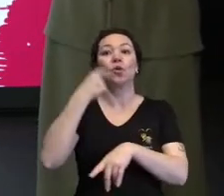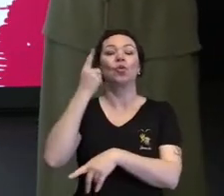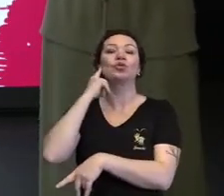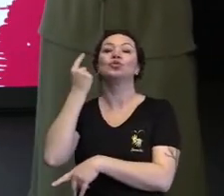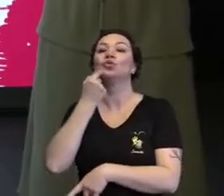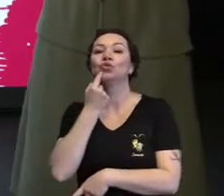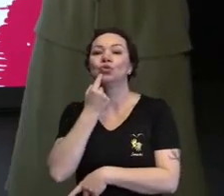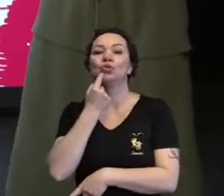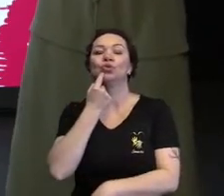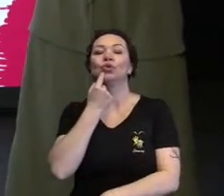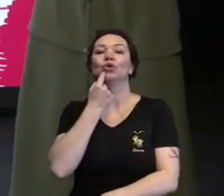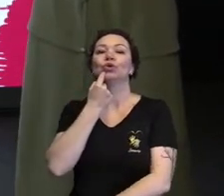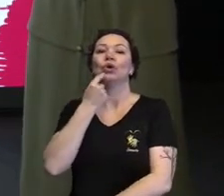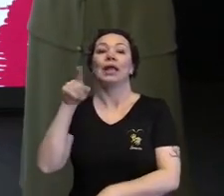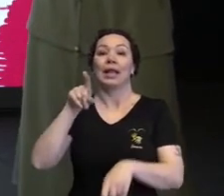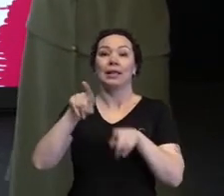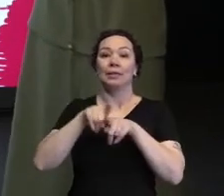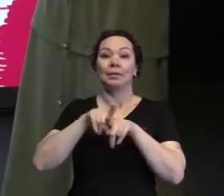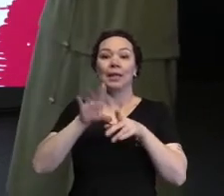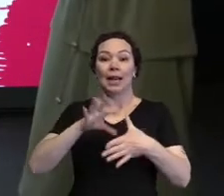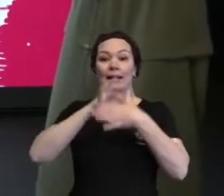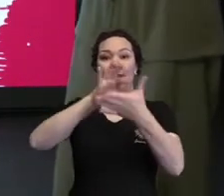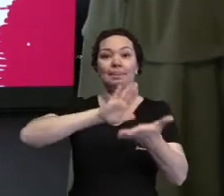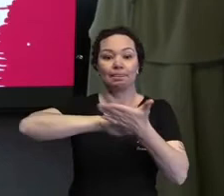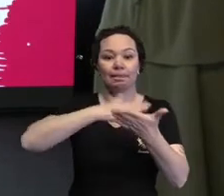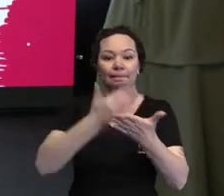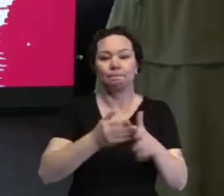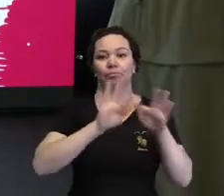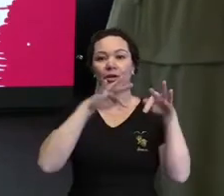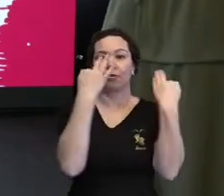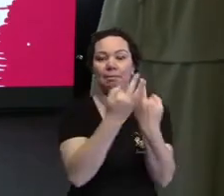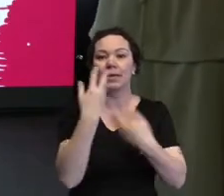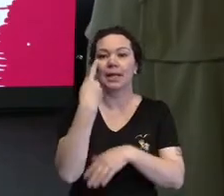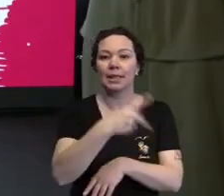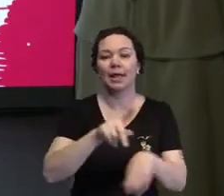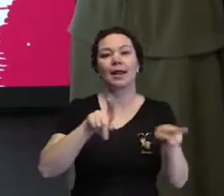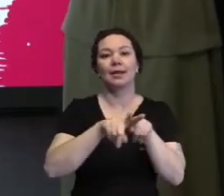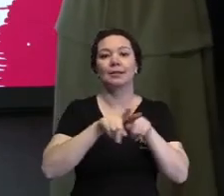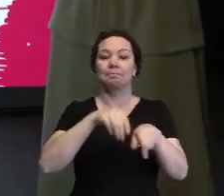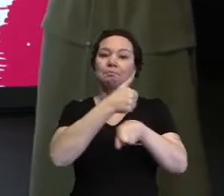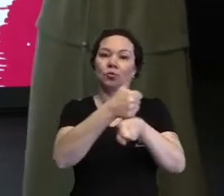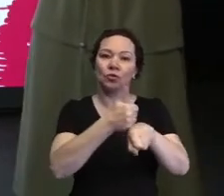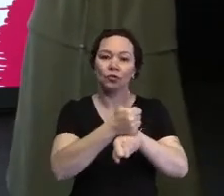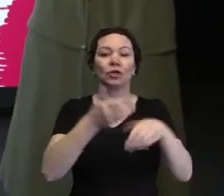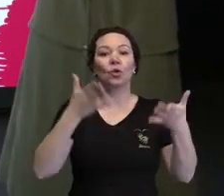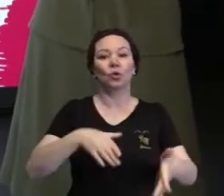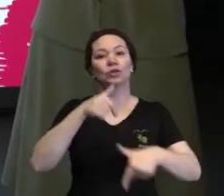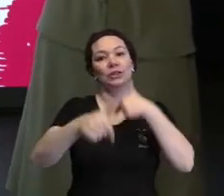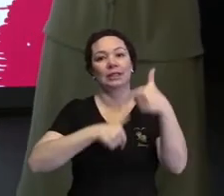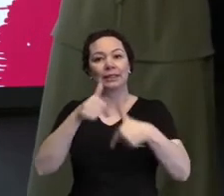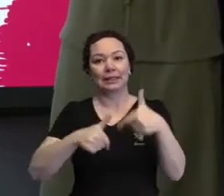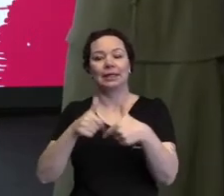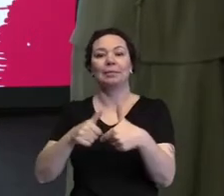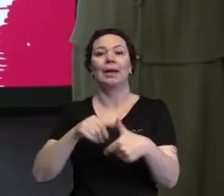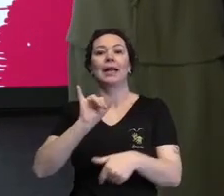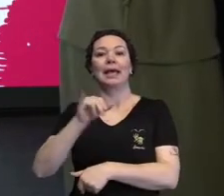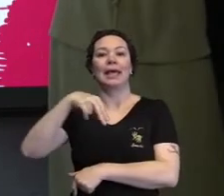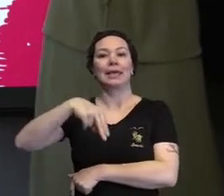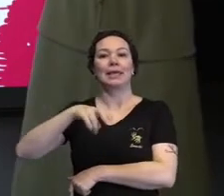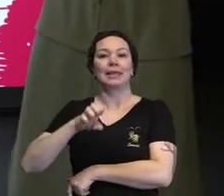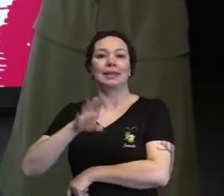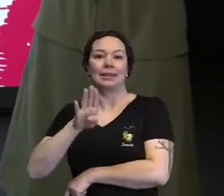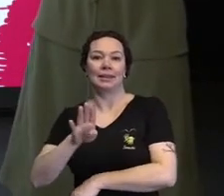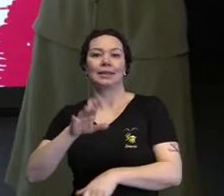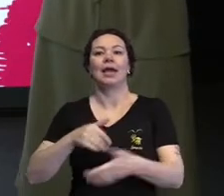e ela literalmente assumiu o papel de intérprete na família dela e também profissional. Hoje ela trabalha numa EMEB, luta pela